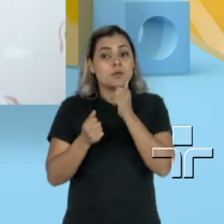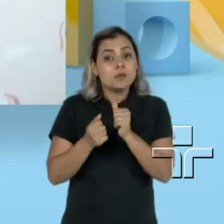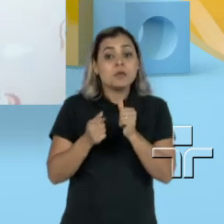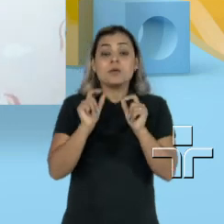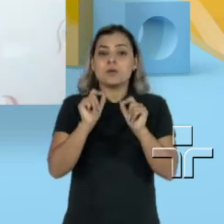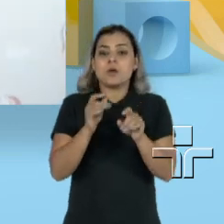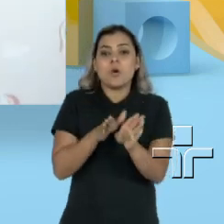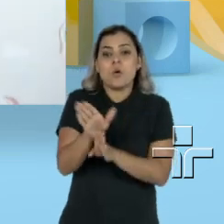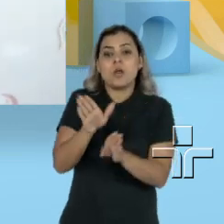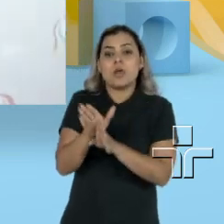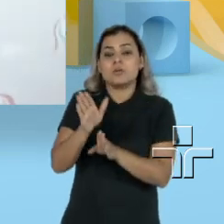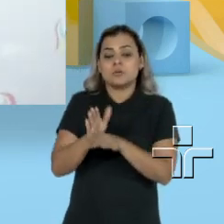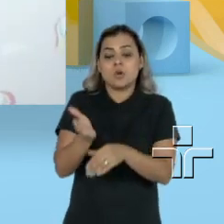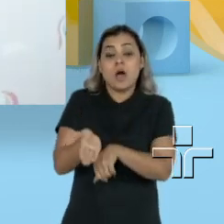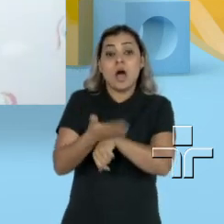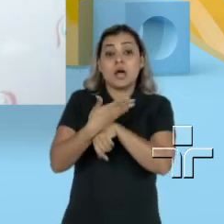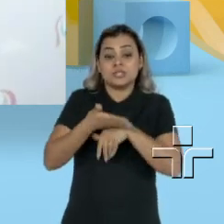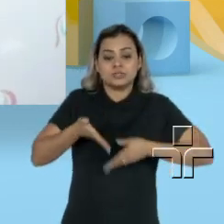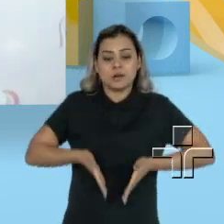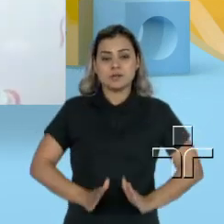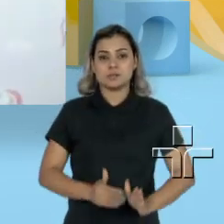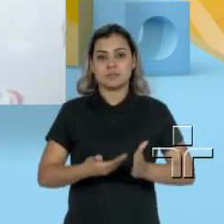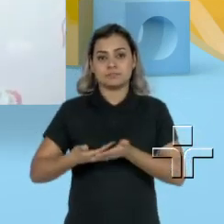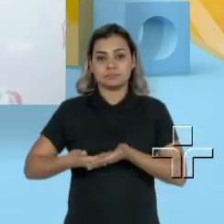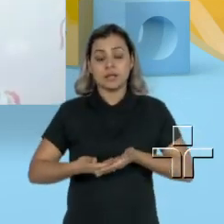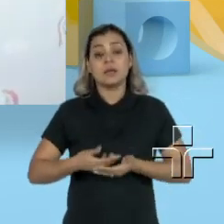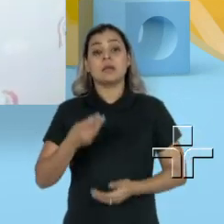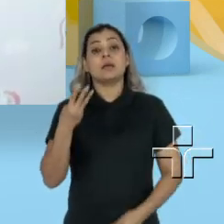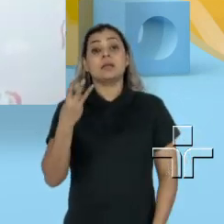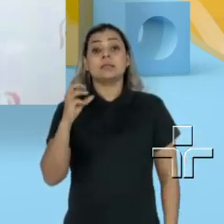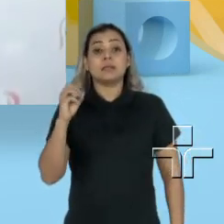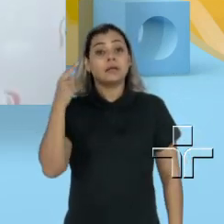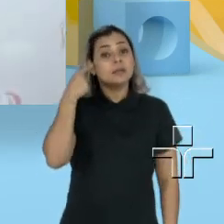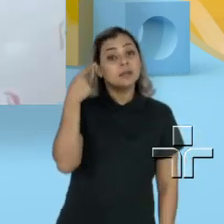antecipar o parto. Eu fui até a 30ª semana.